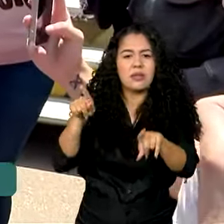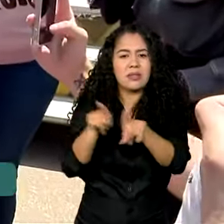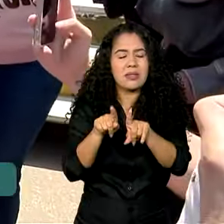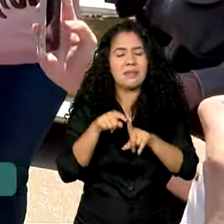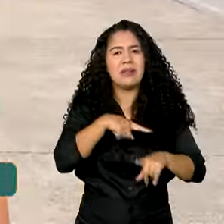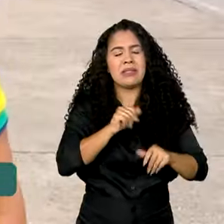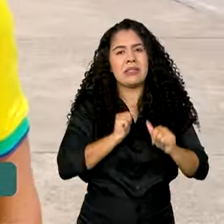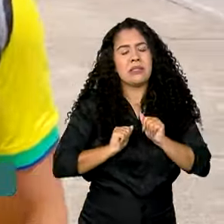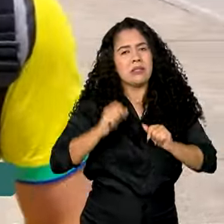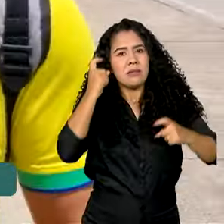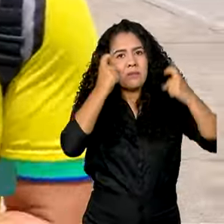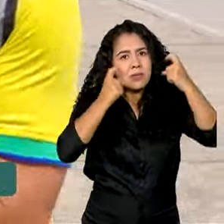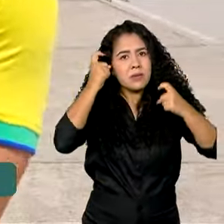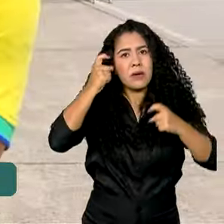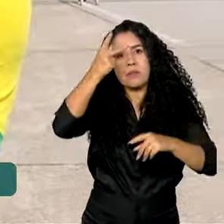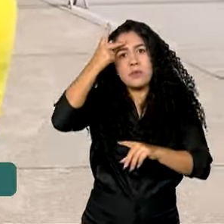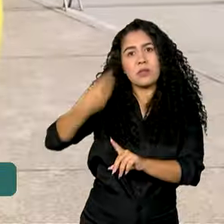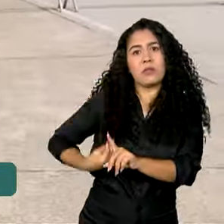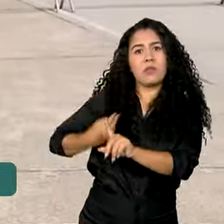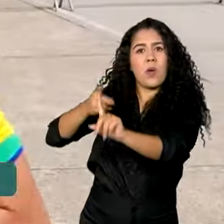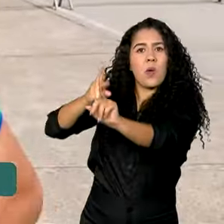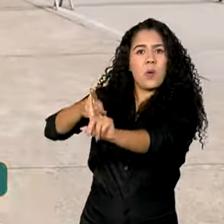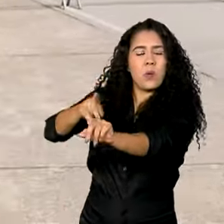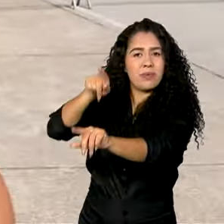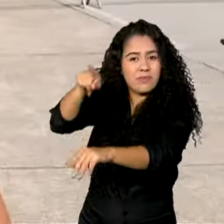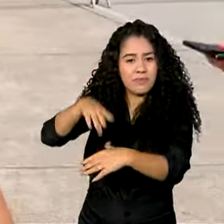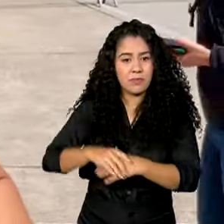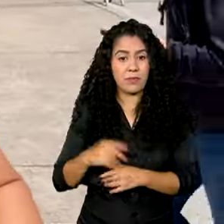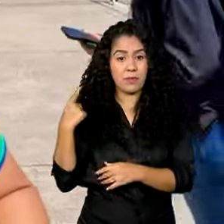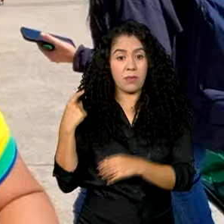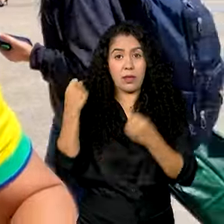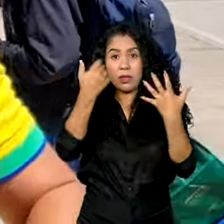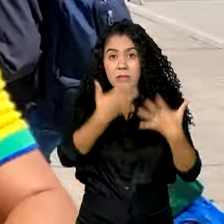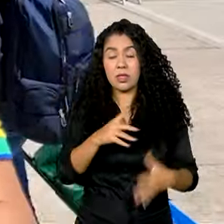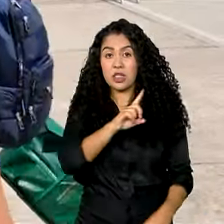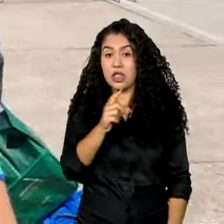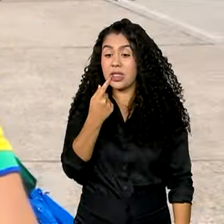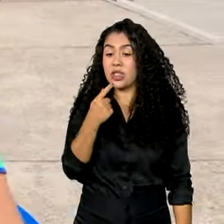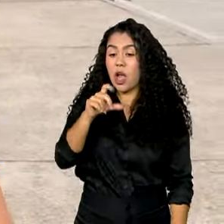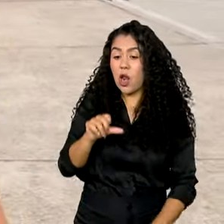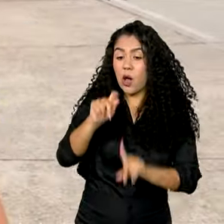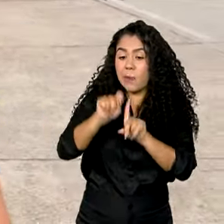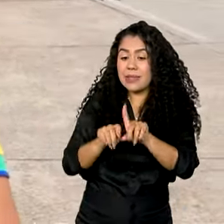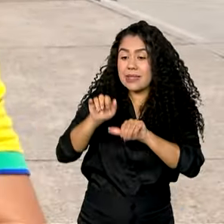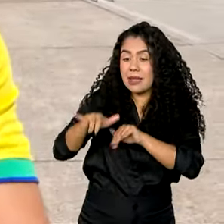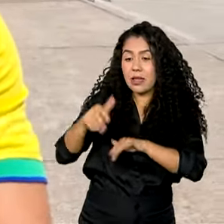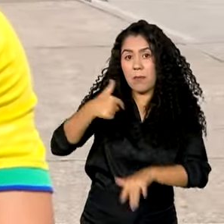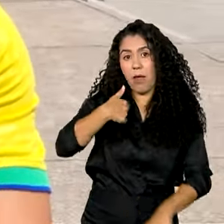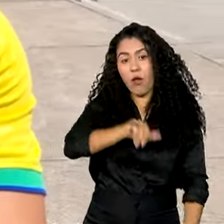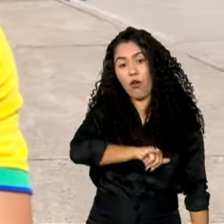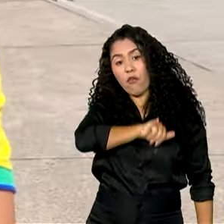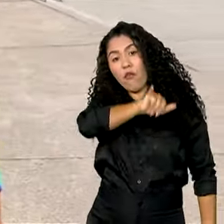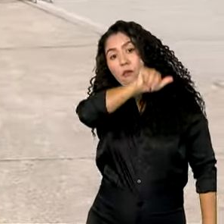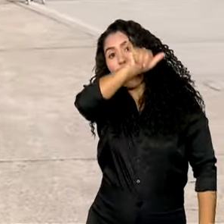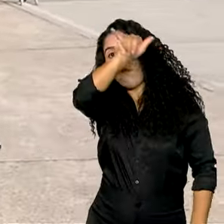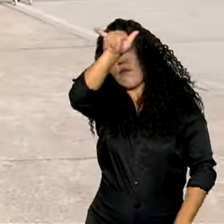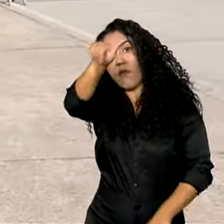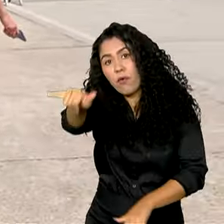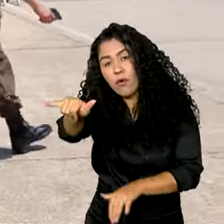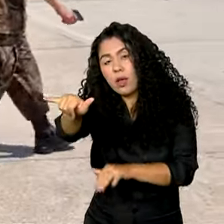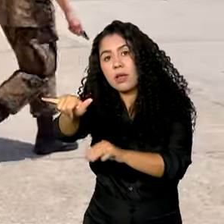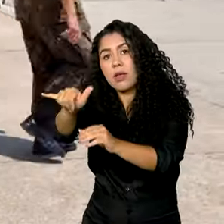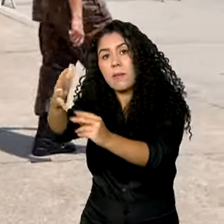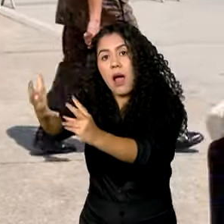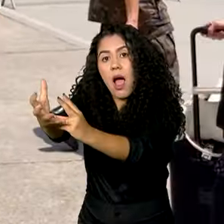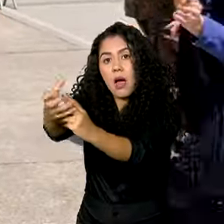que lá permanecem. Eu cheguei lá dia 19 de setembro para buscar meus pais por causa da guerra, mas infelizmente eu fiquei preso lá,